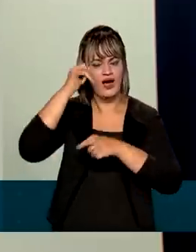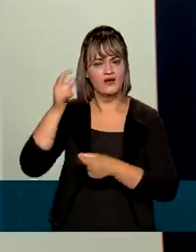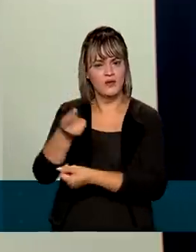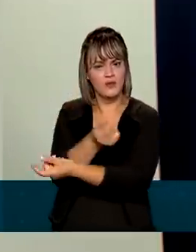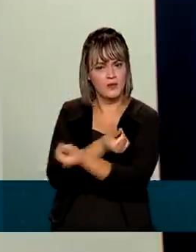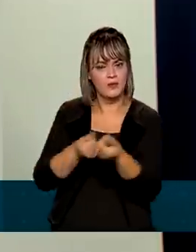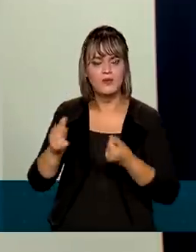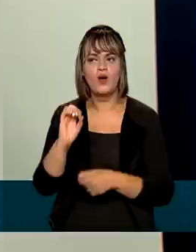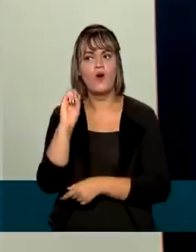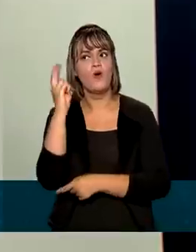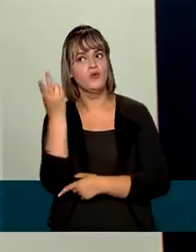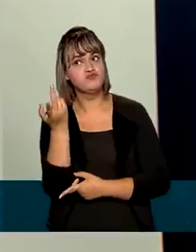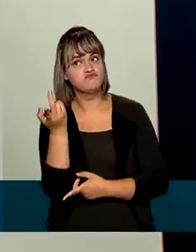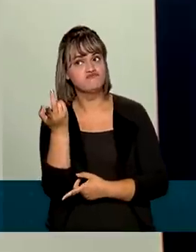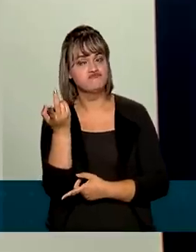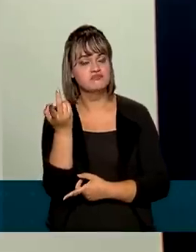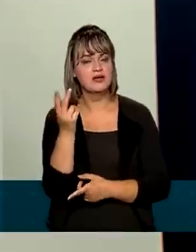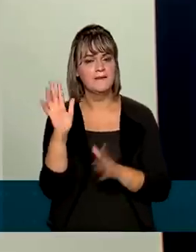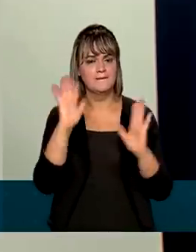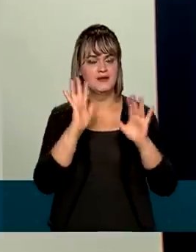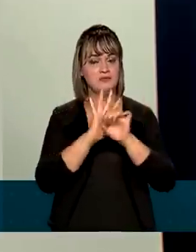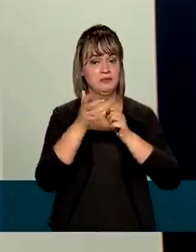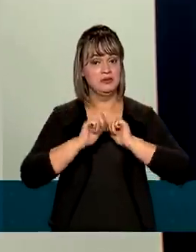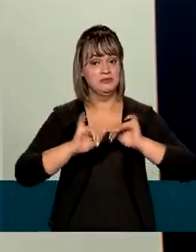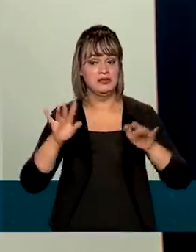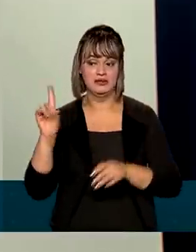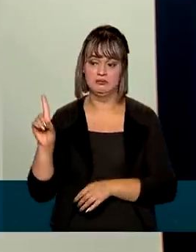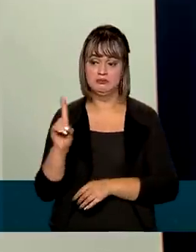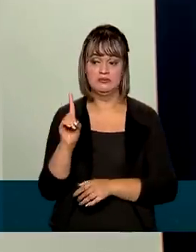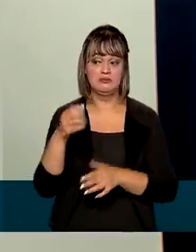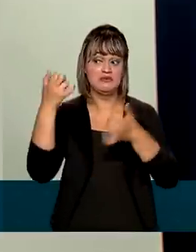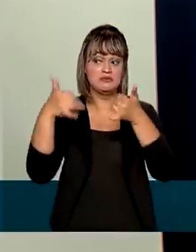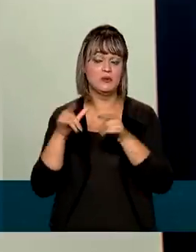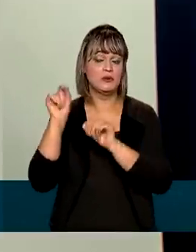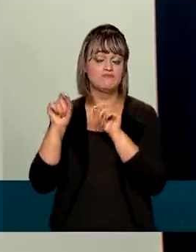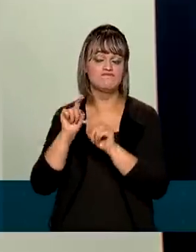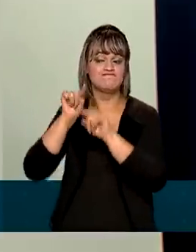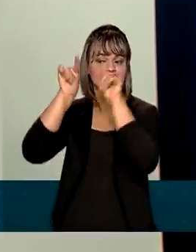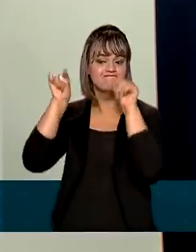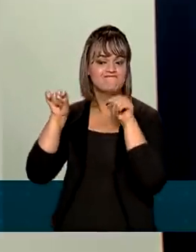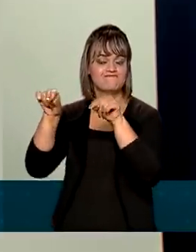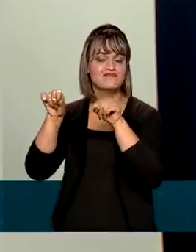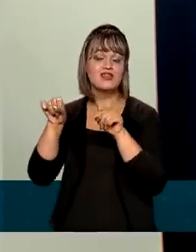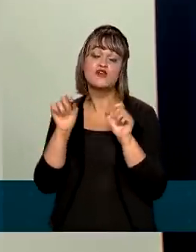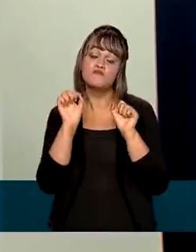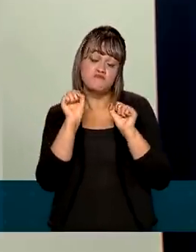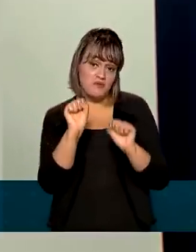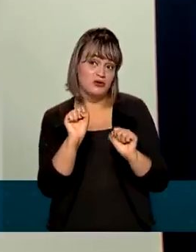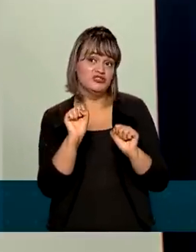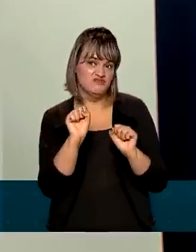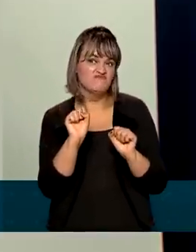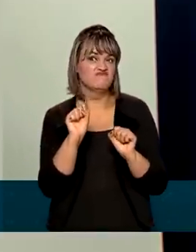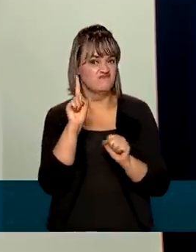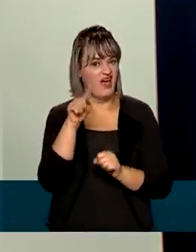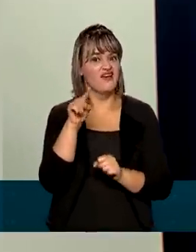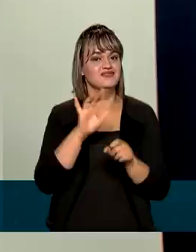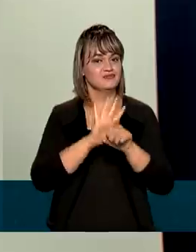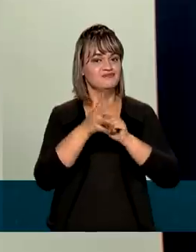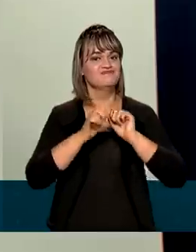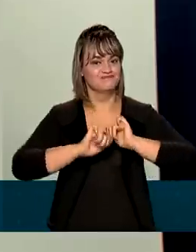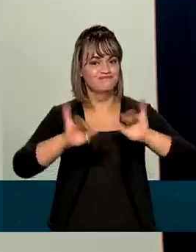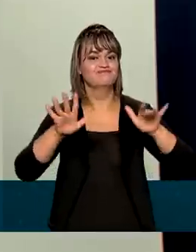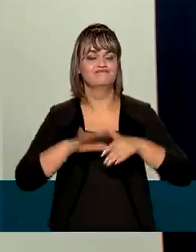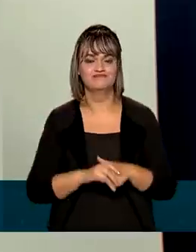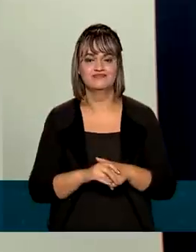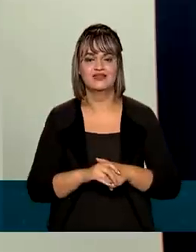agropecuária e outros apostam na pandemia. Tudo leva a crer que o assunto dominante provavelmente será realmente a pandemia.